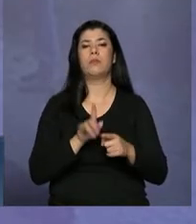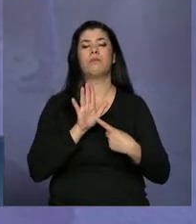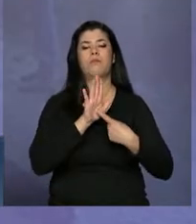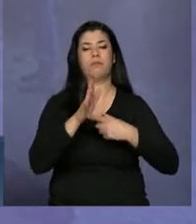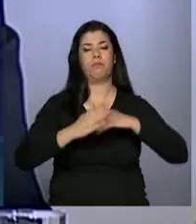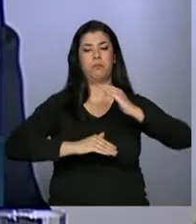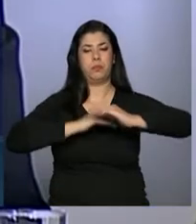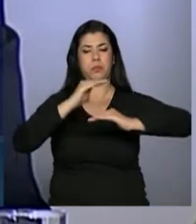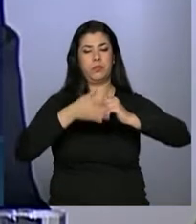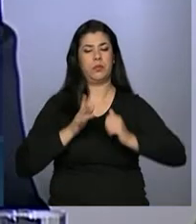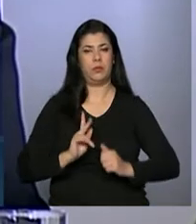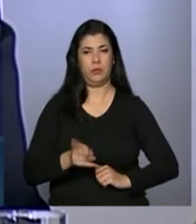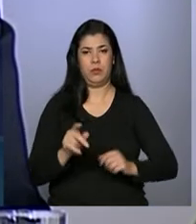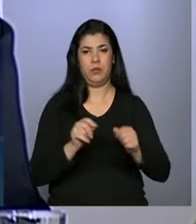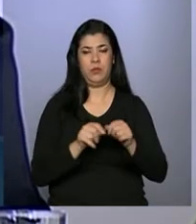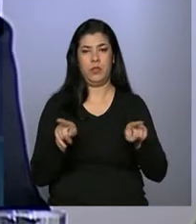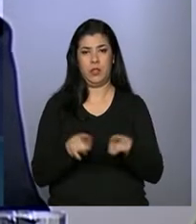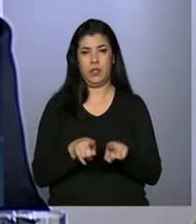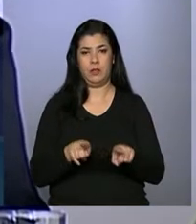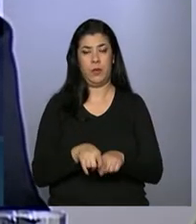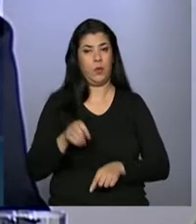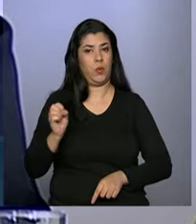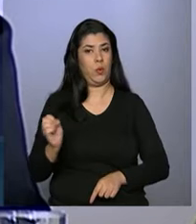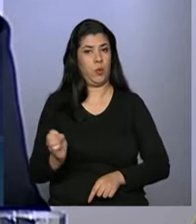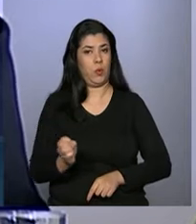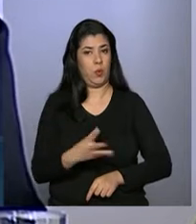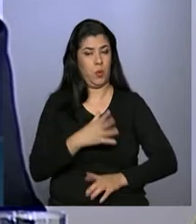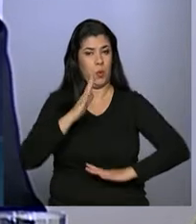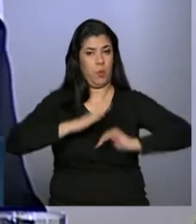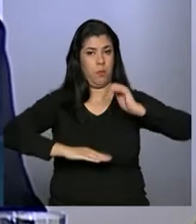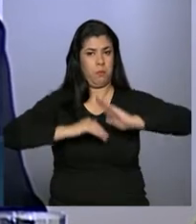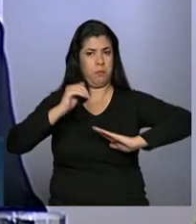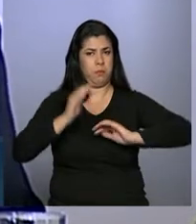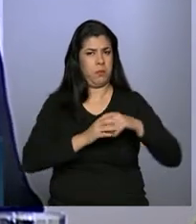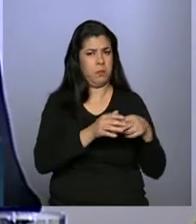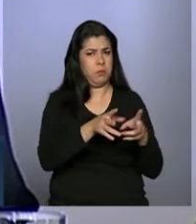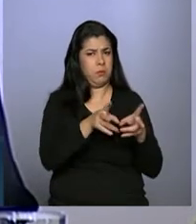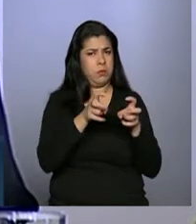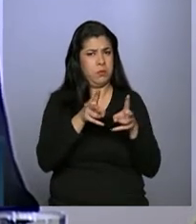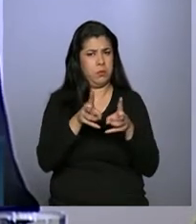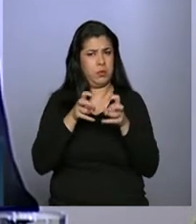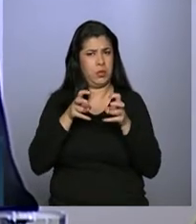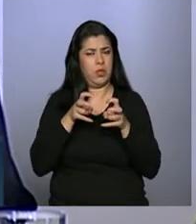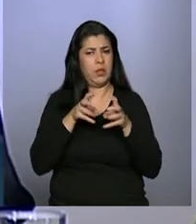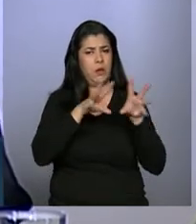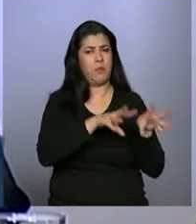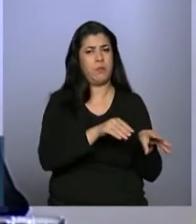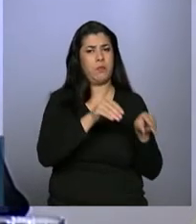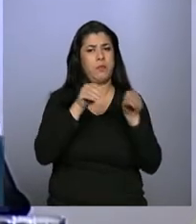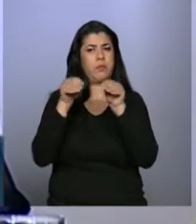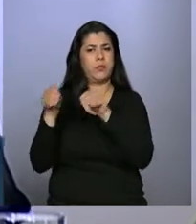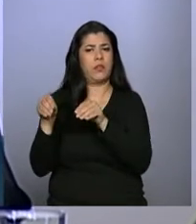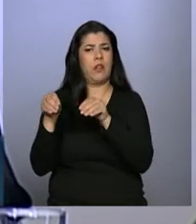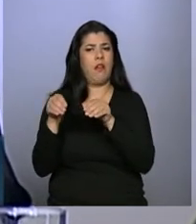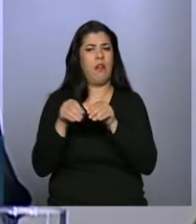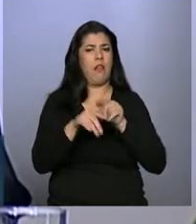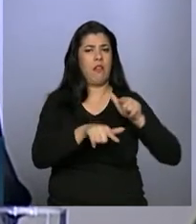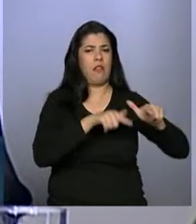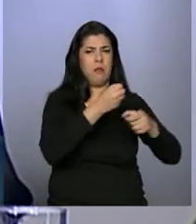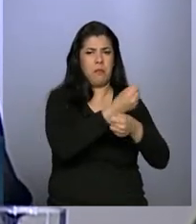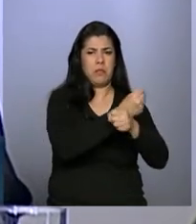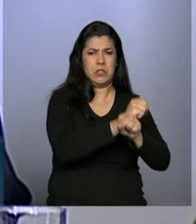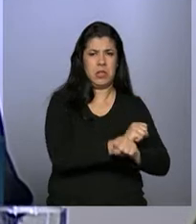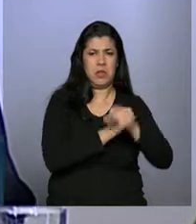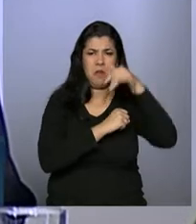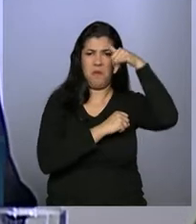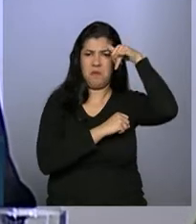fazer. As novas formas de exploração, a migração do trabalho escravo do campo para a cidade,